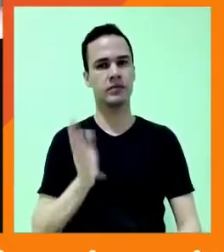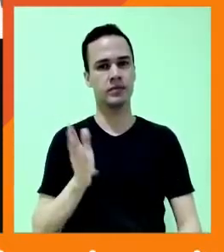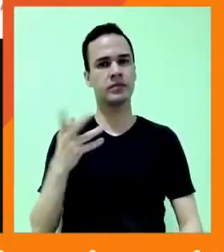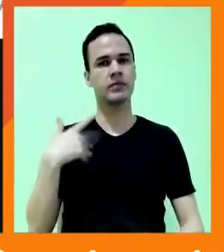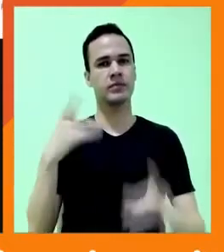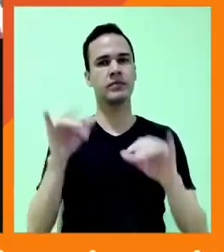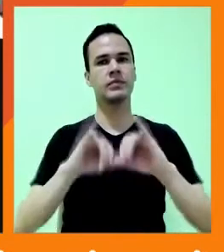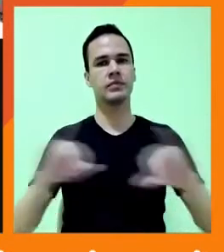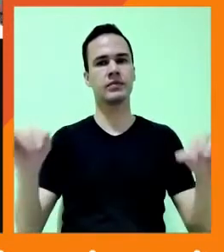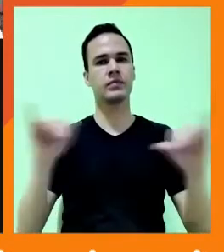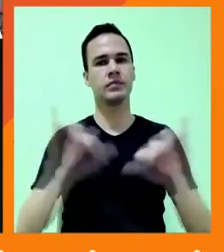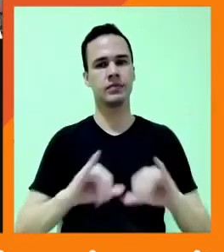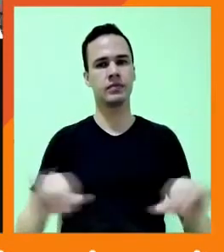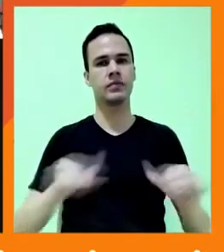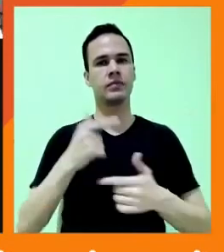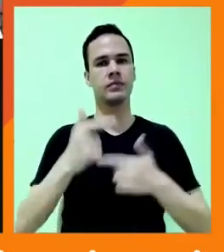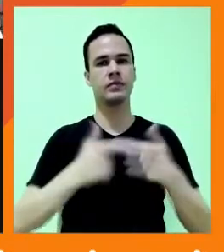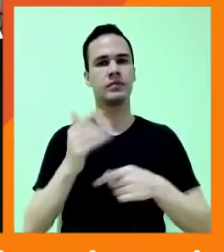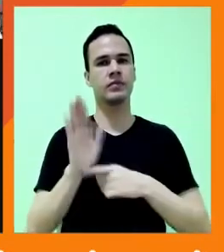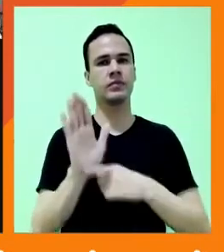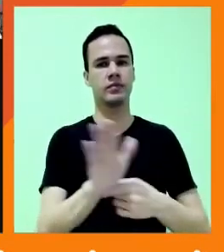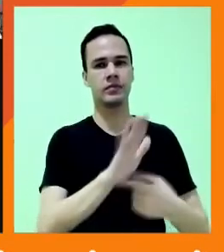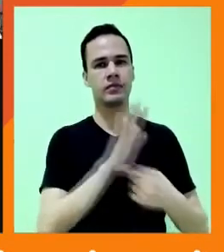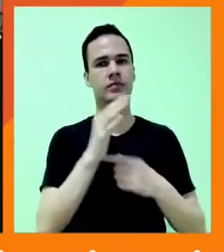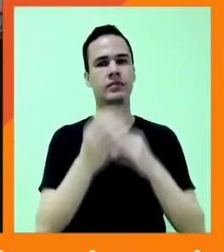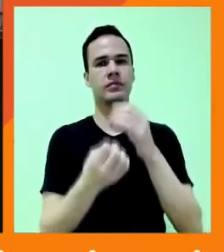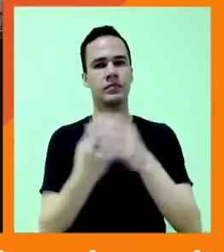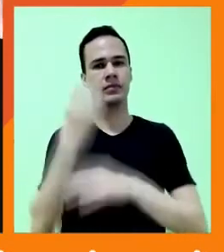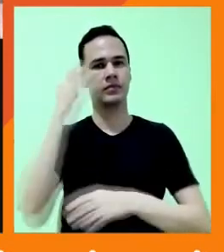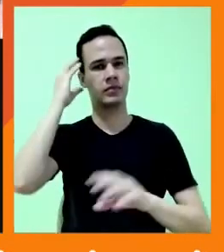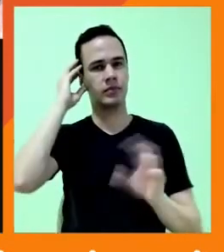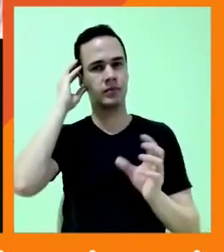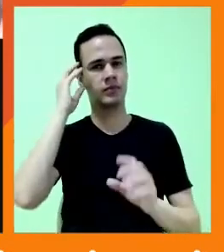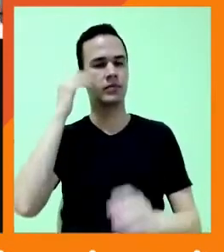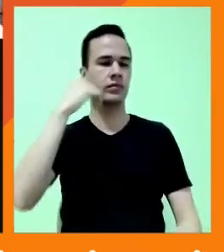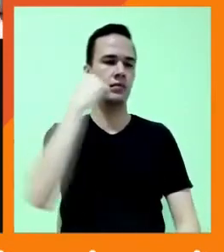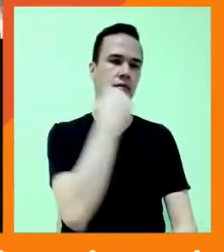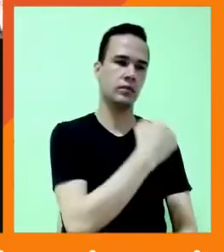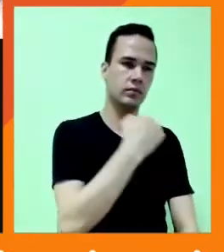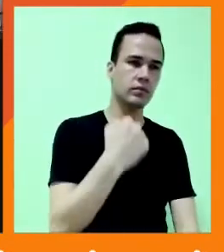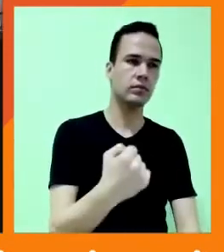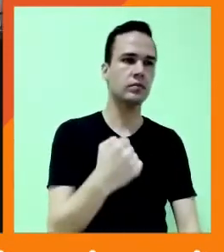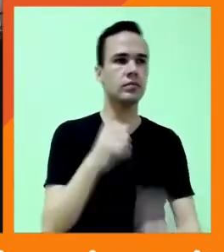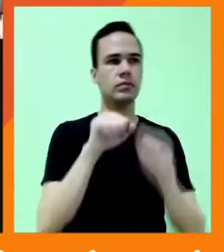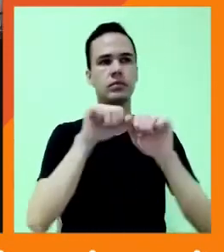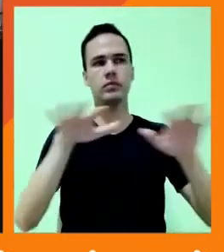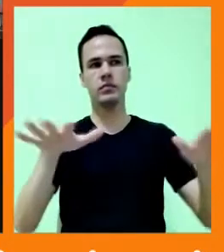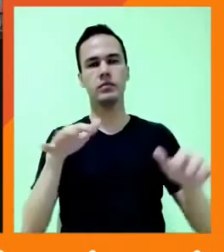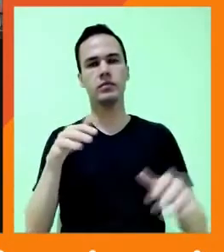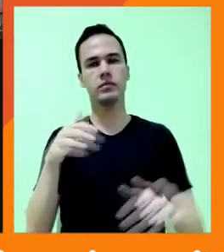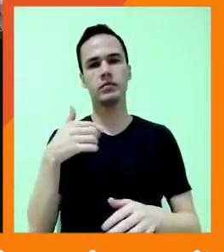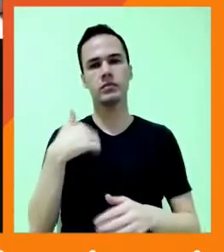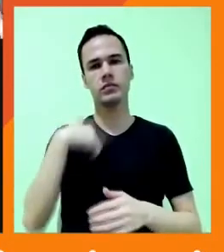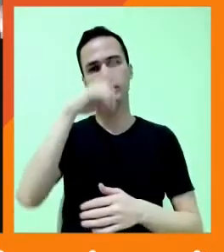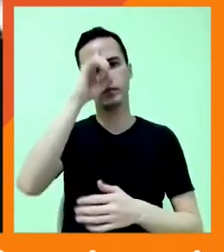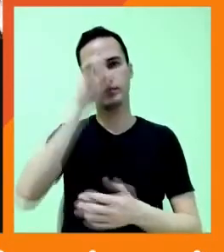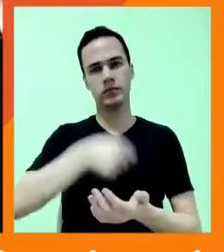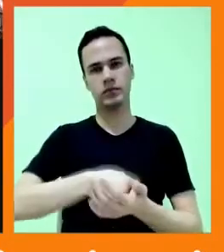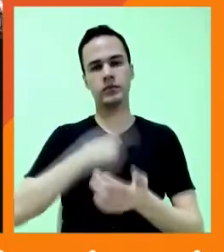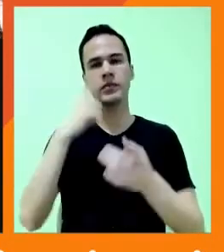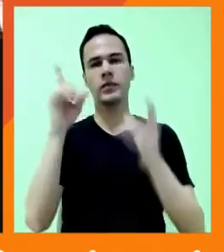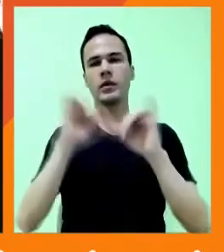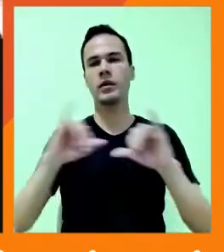ajuda muita gente. Já criei um podcast sobre assassinato e bombô. Eu resolvi deixar as notícias para